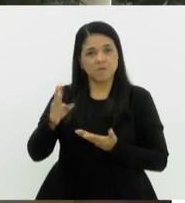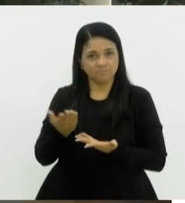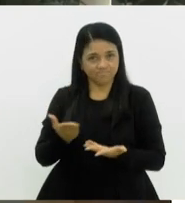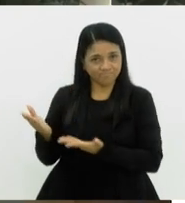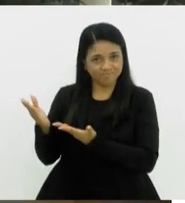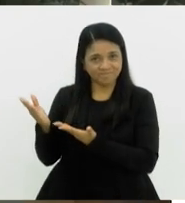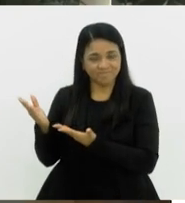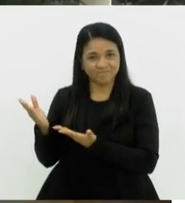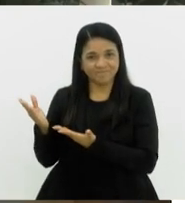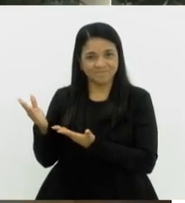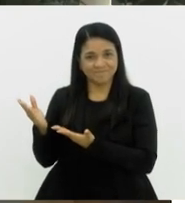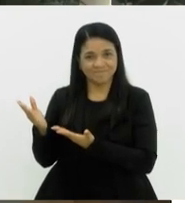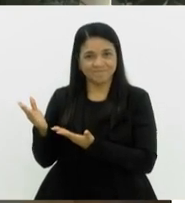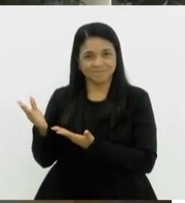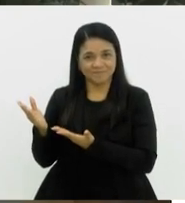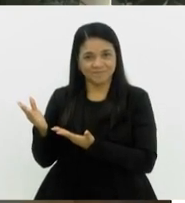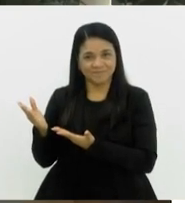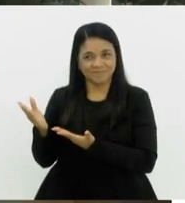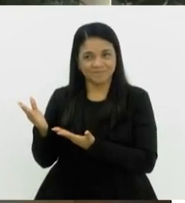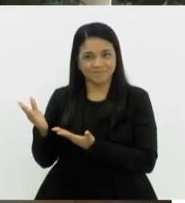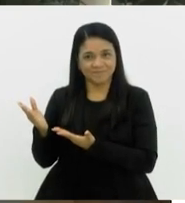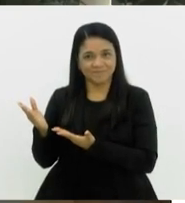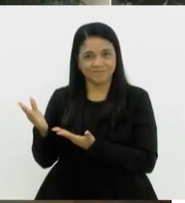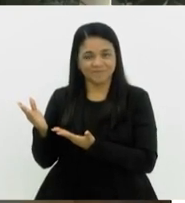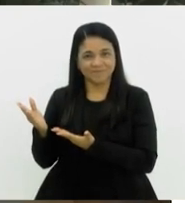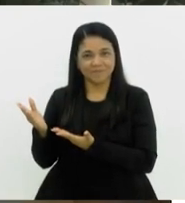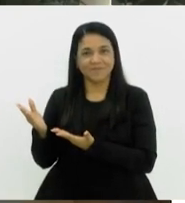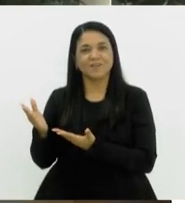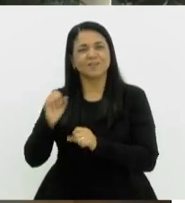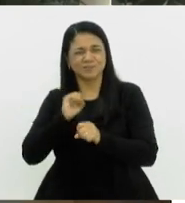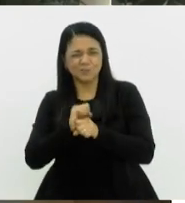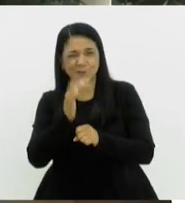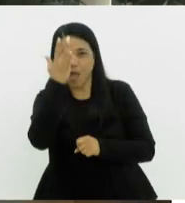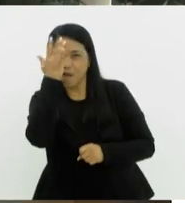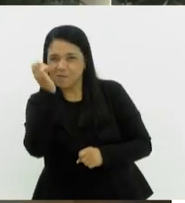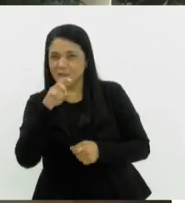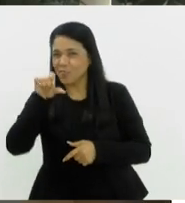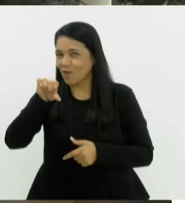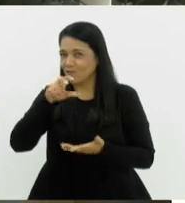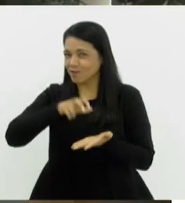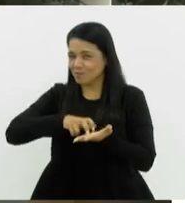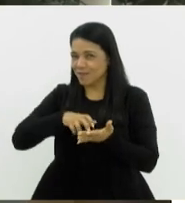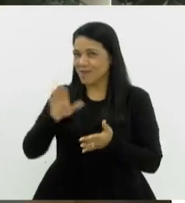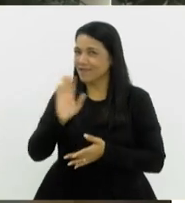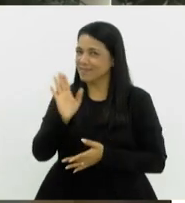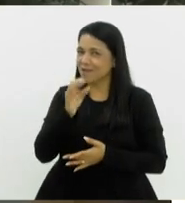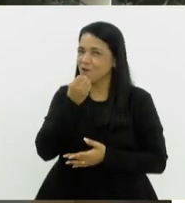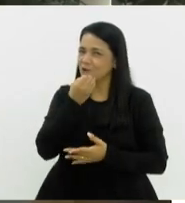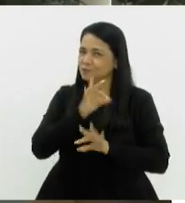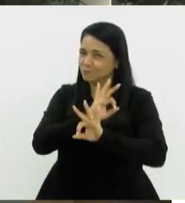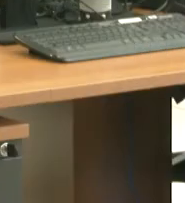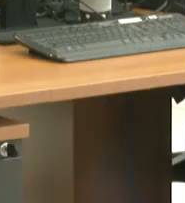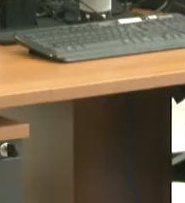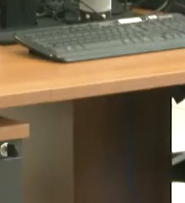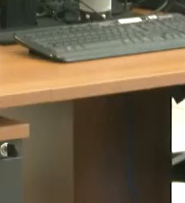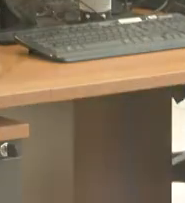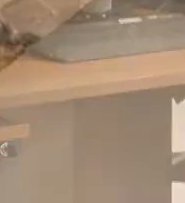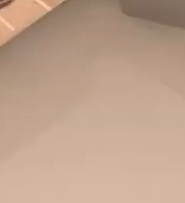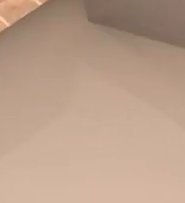tvalerje.rj.gov.br Eu te espero amanhã às 9 horas. Até lá e um ótimo dia para você.